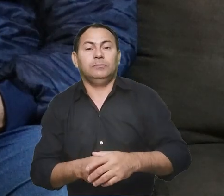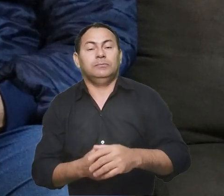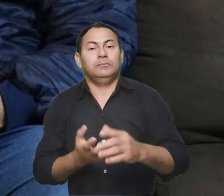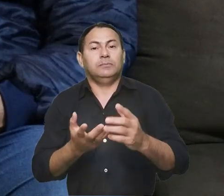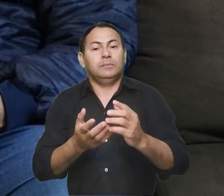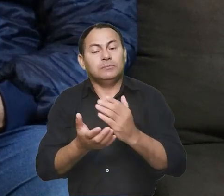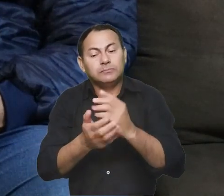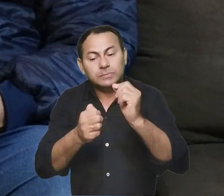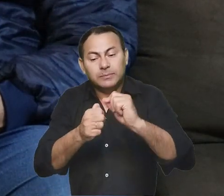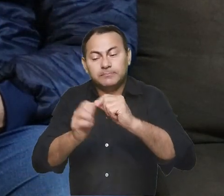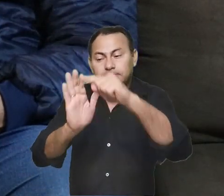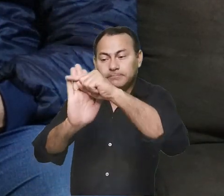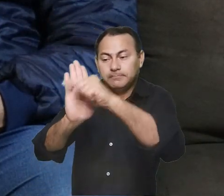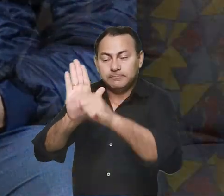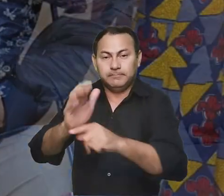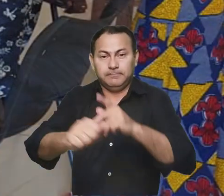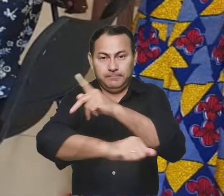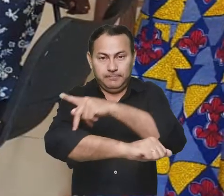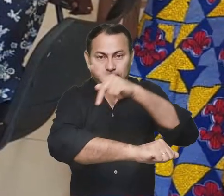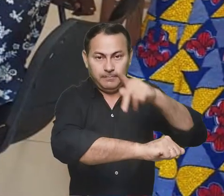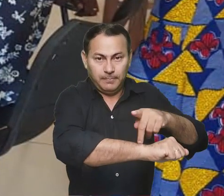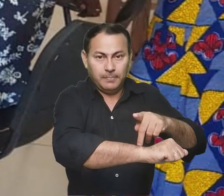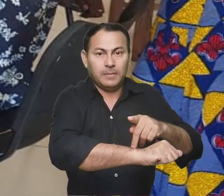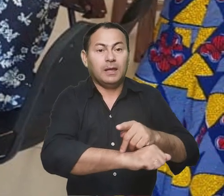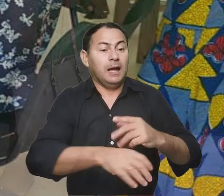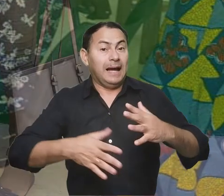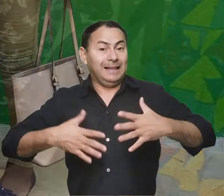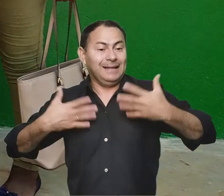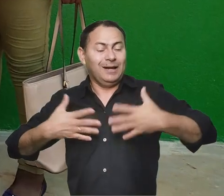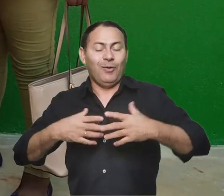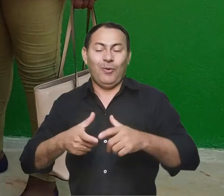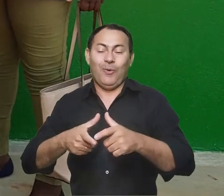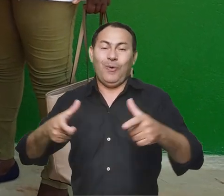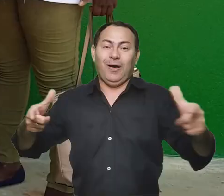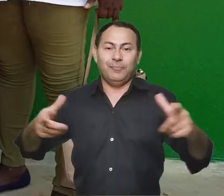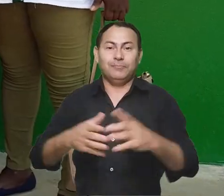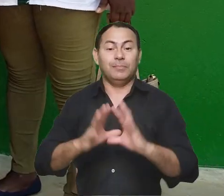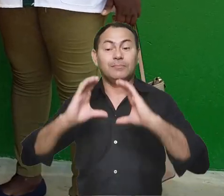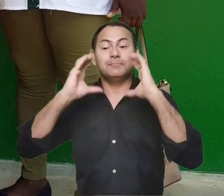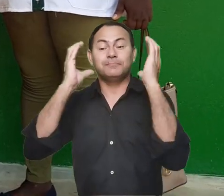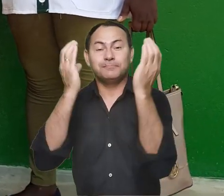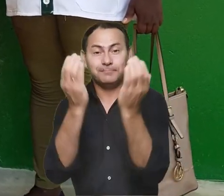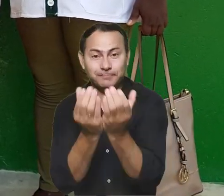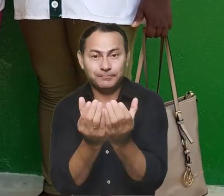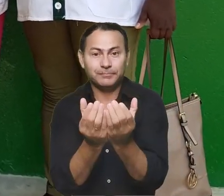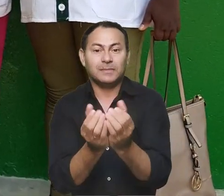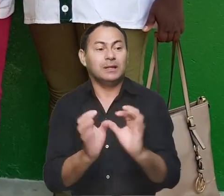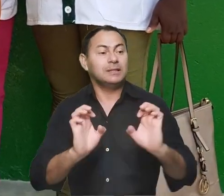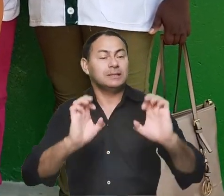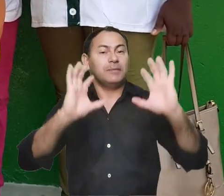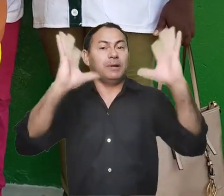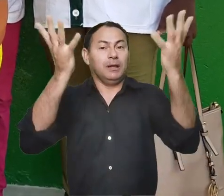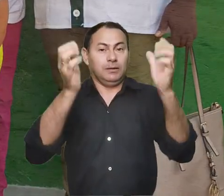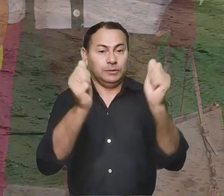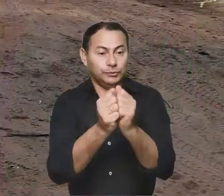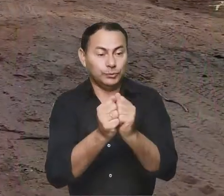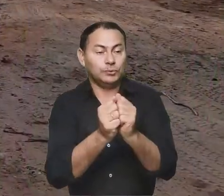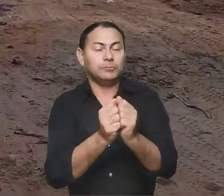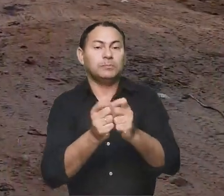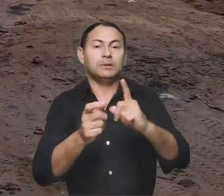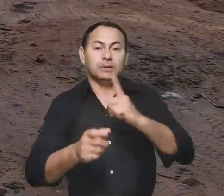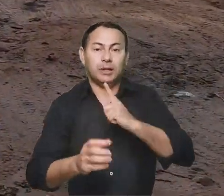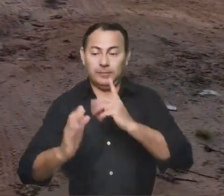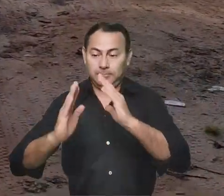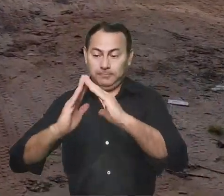nós construímos esse plano pedagógico e a alegria maior foi da comunidade celebrar junto